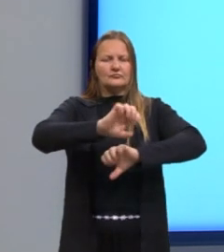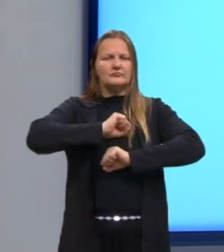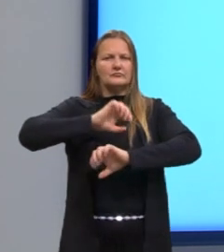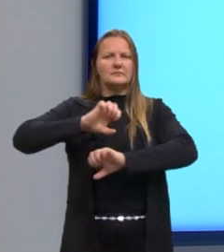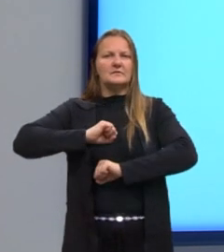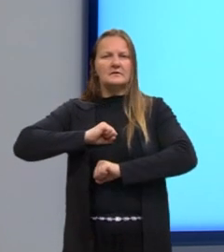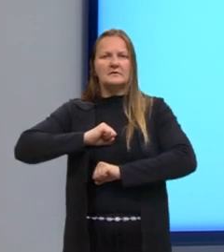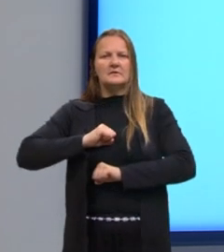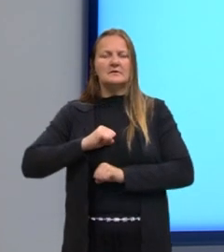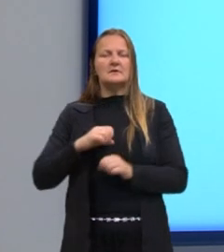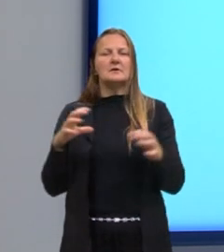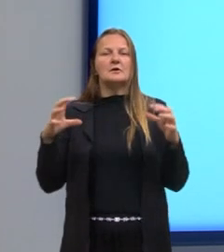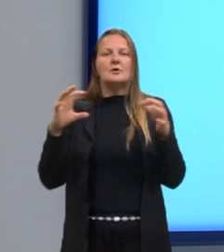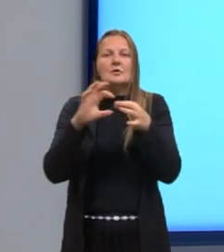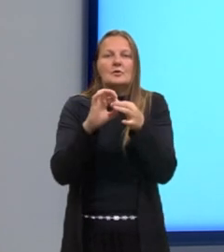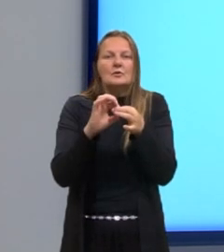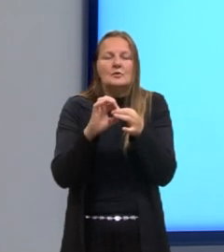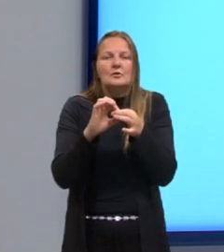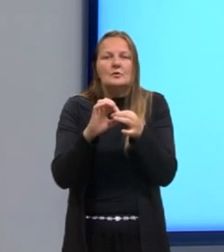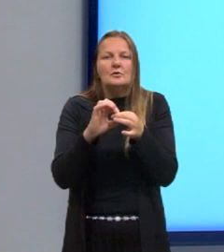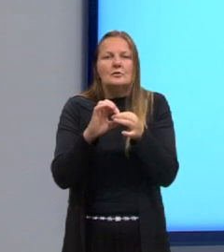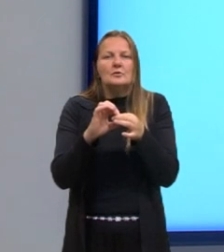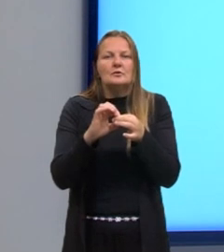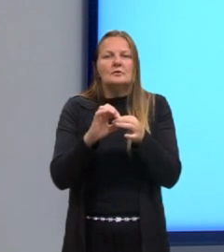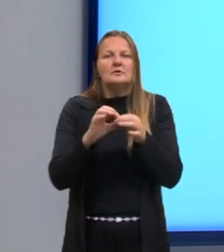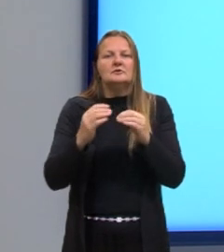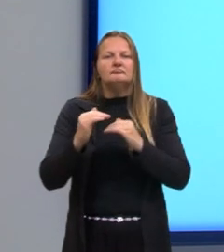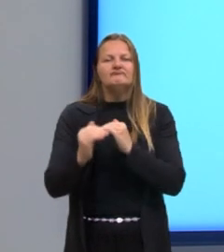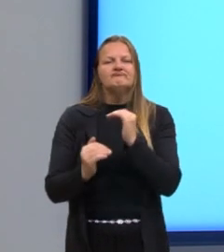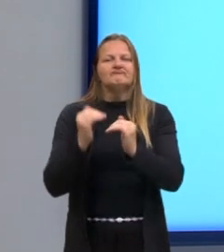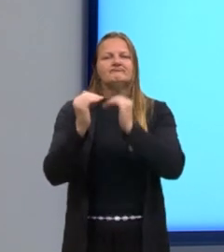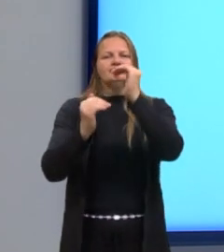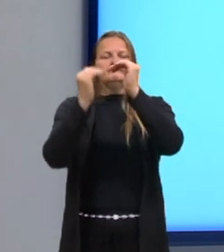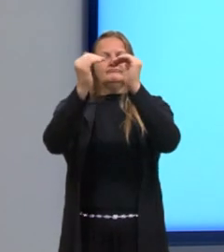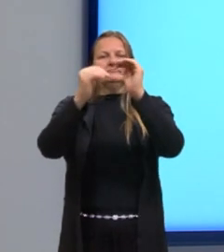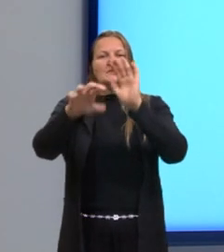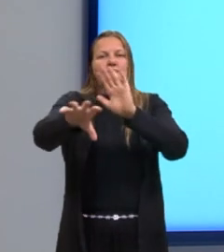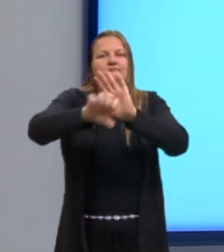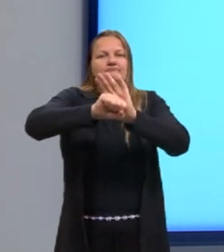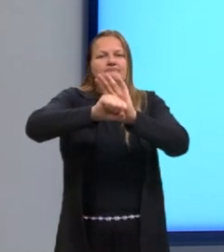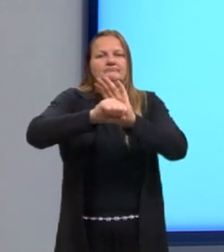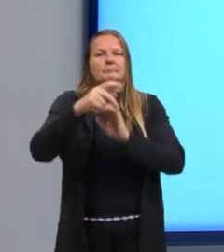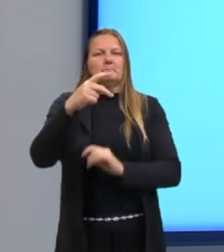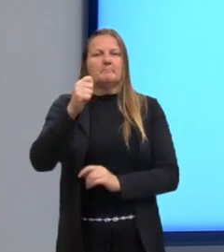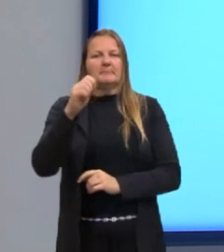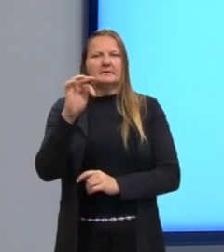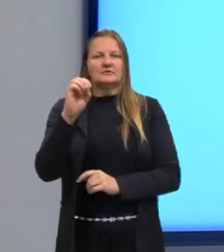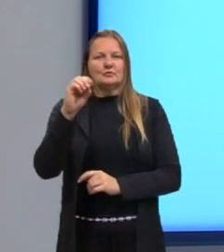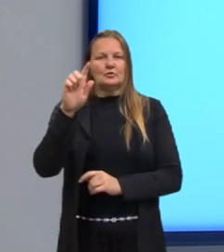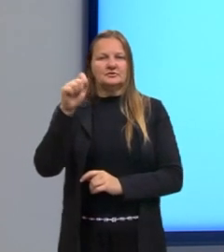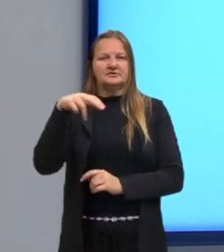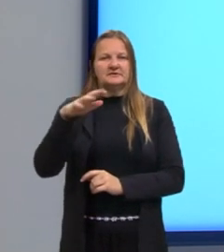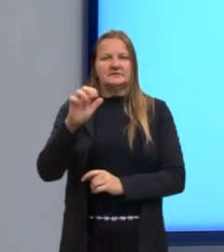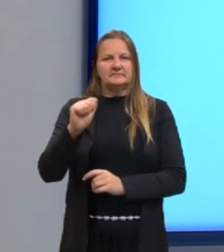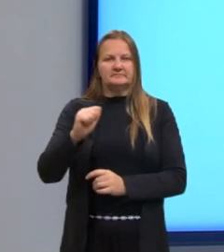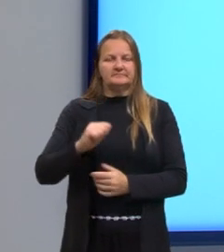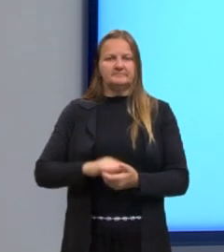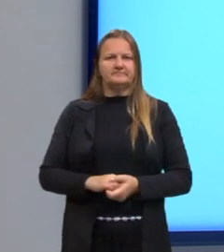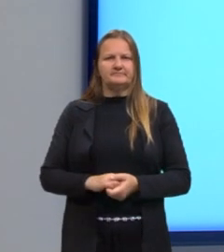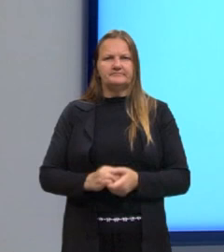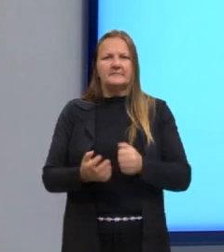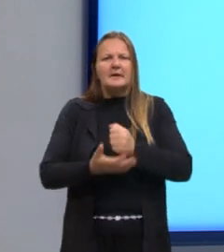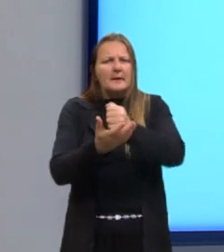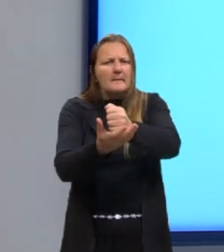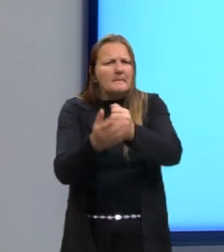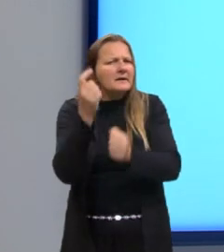estabelecida ao longo da coevolução patógeno hospedeiro. Então, para ajudar vocês a